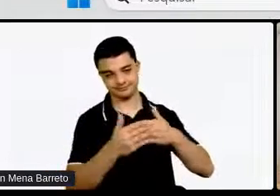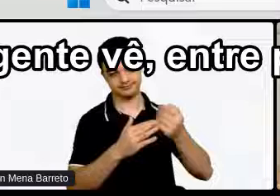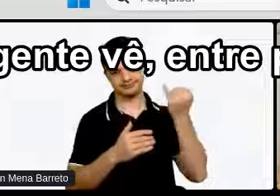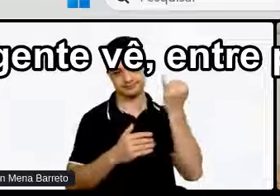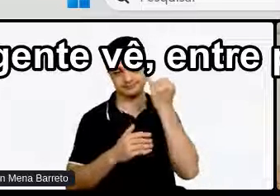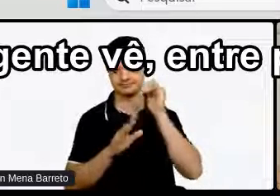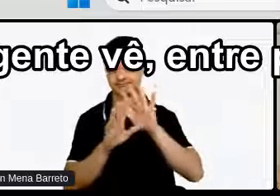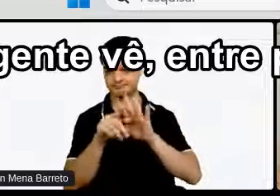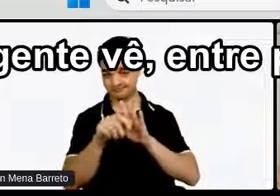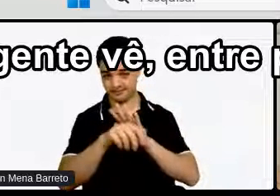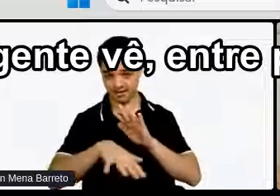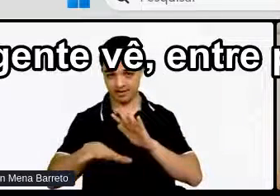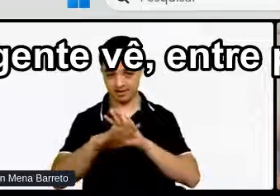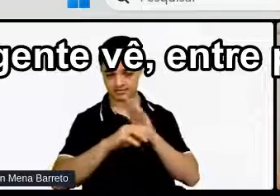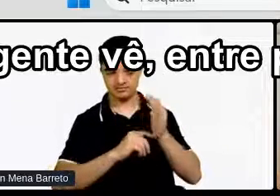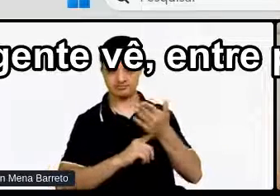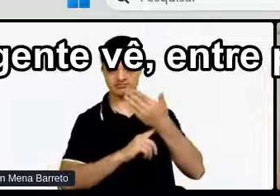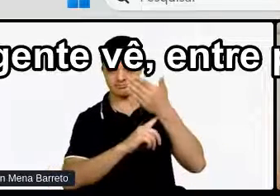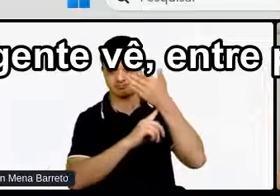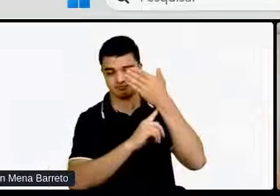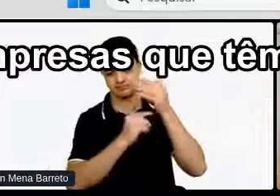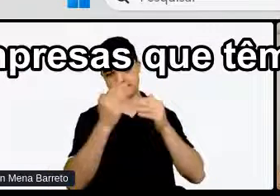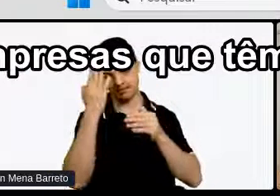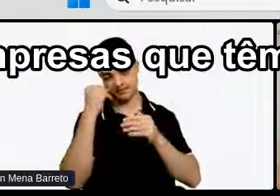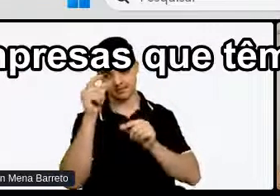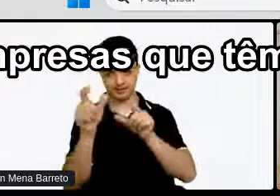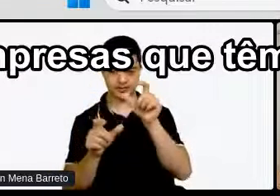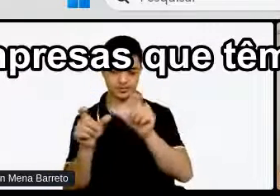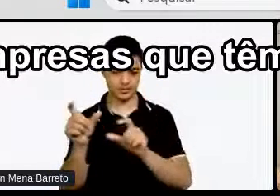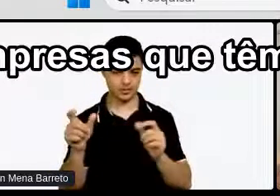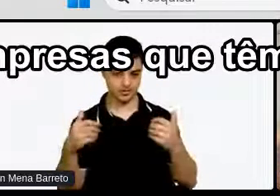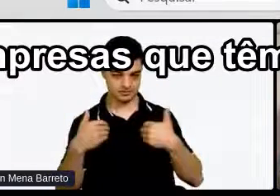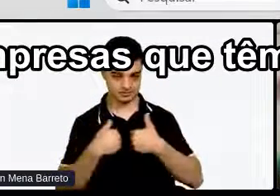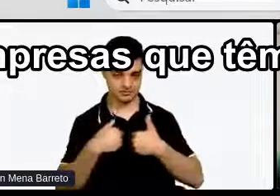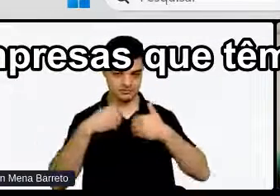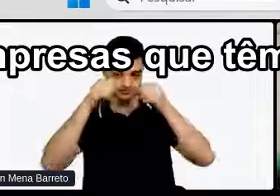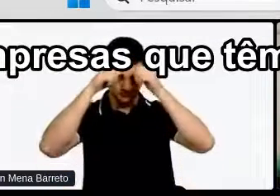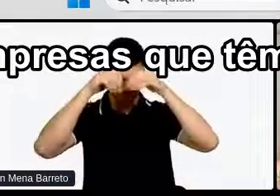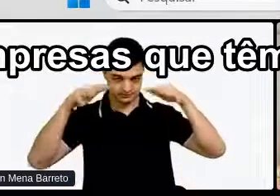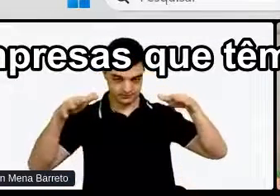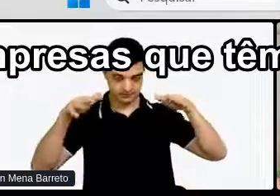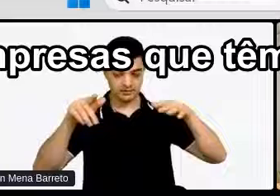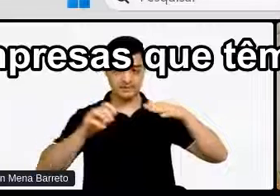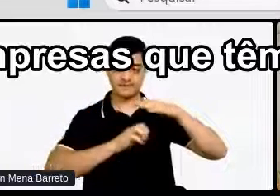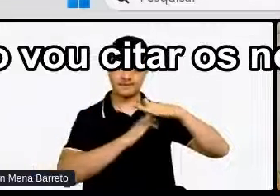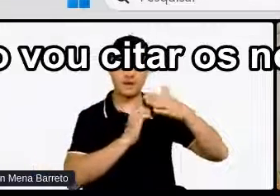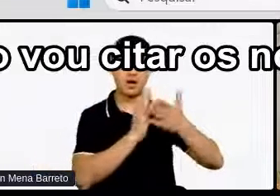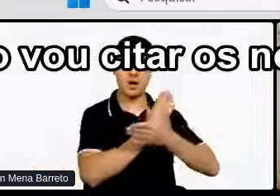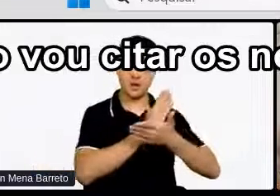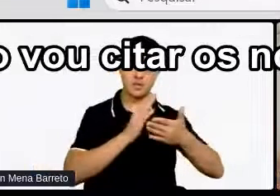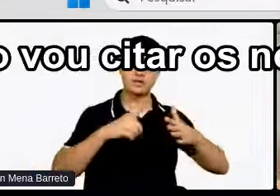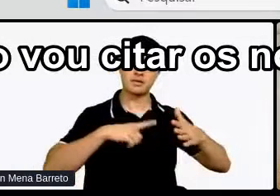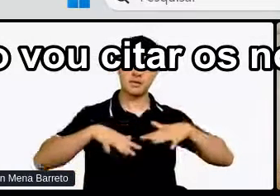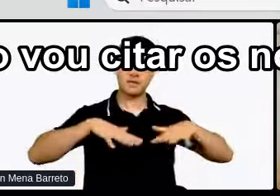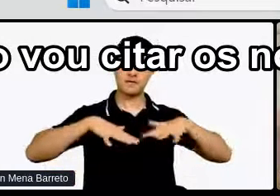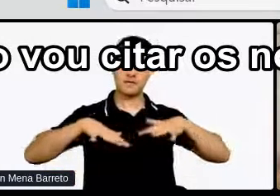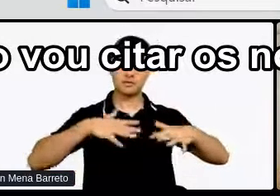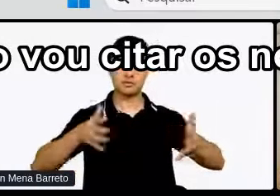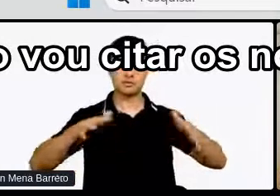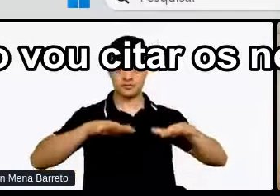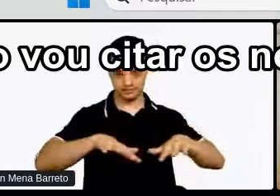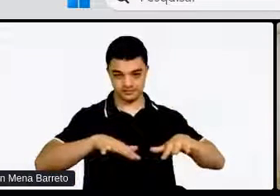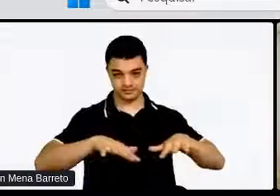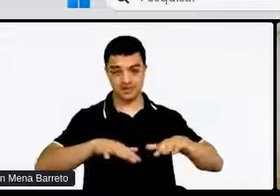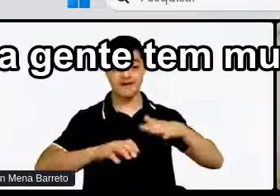A gente vê Entre pessoas autistas Algumas empresas Que tem movimentos De inclusão Que não vou citar Os nomes Das